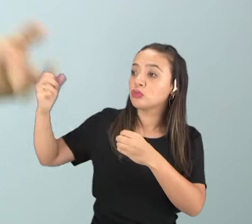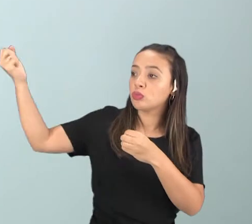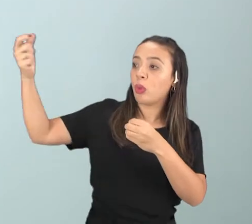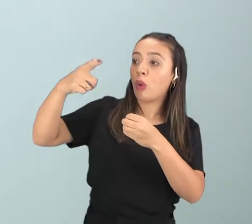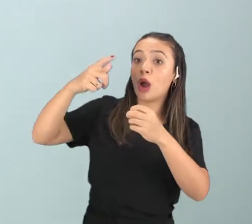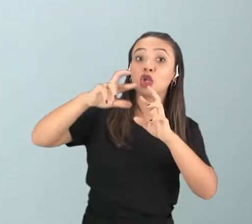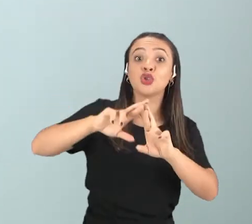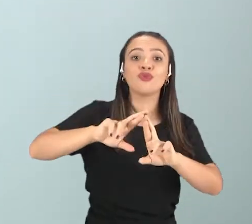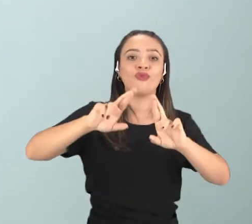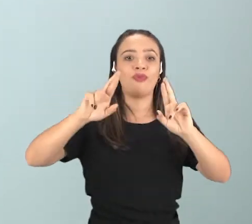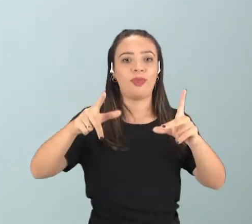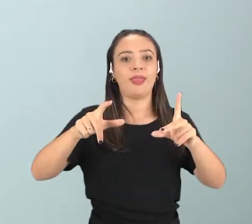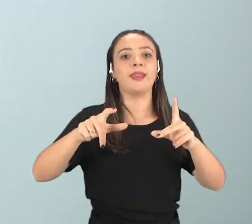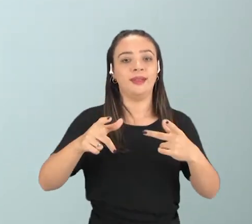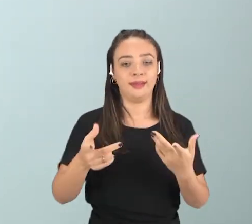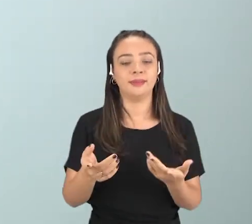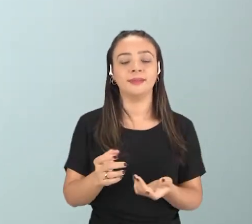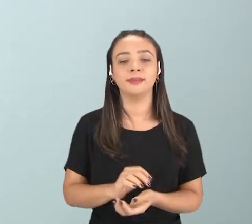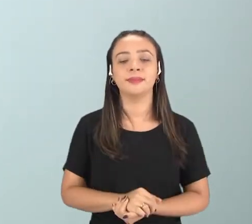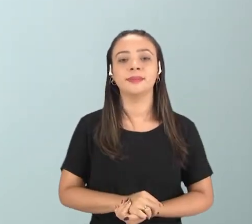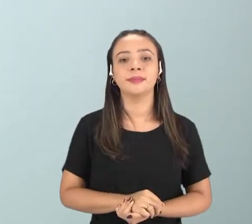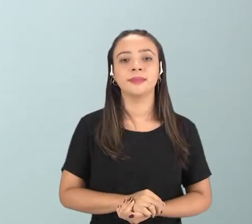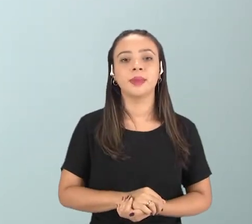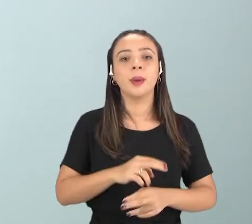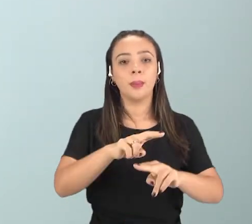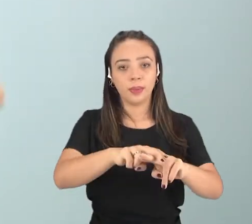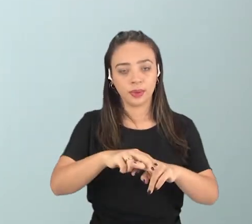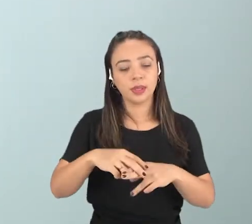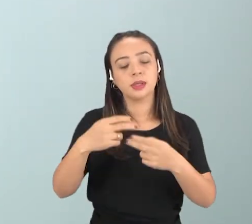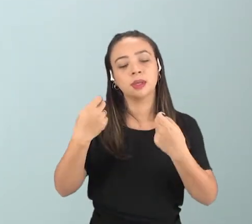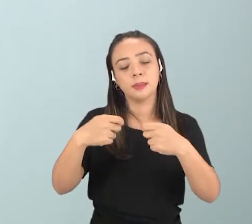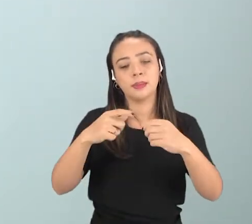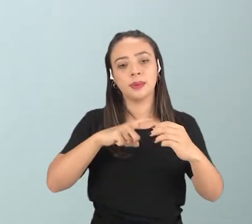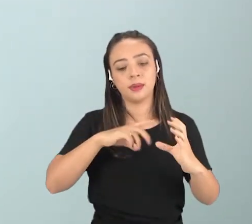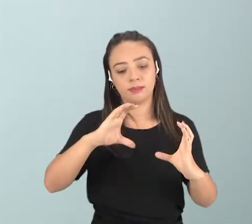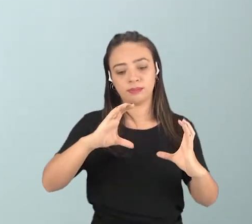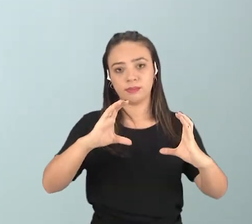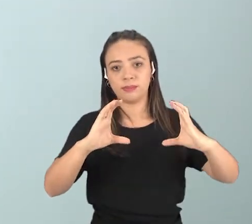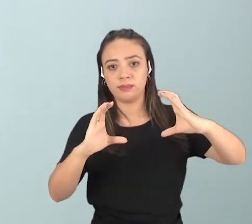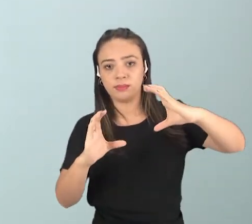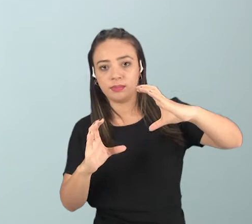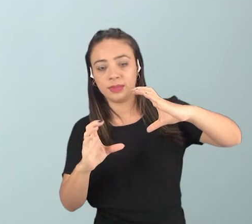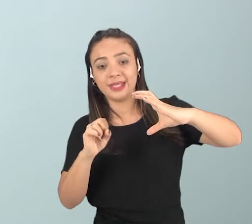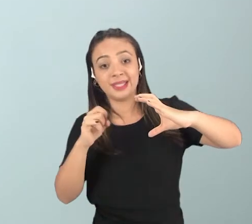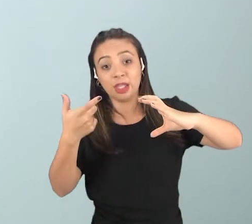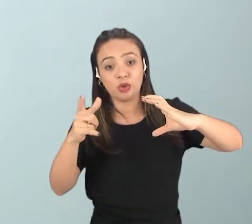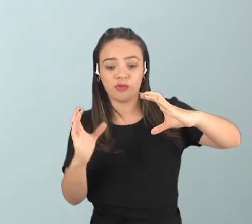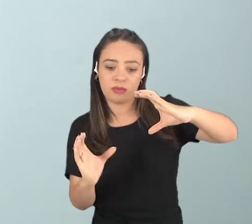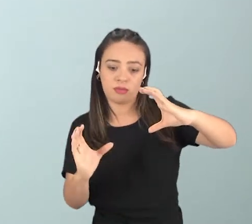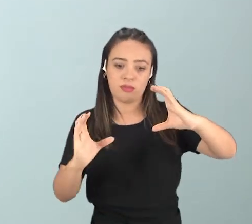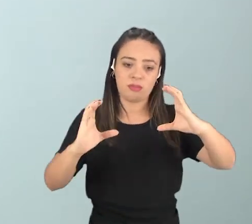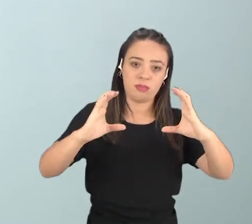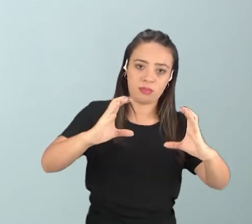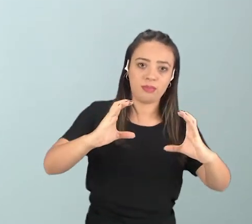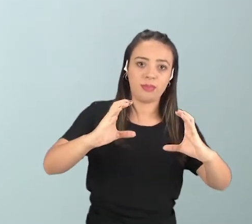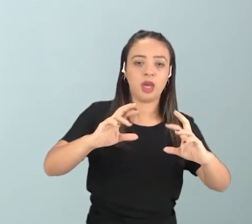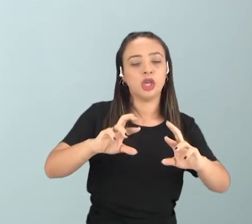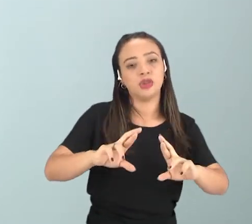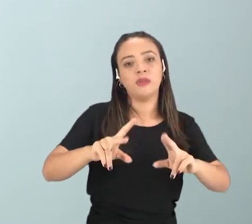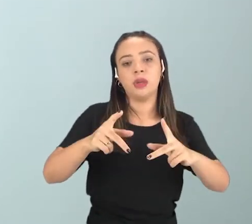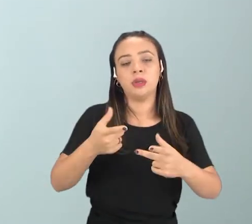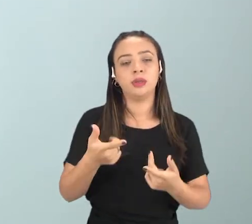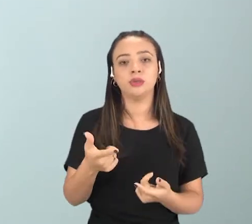climático diferente do outro, tá? Então, se não fosse esse eixo de inclinação, nós não teríamos inverno, verão, primavera e nem outono, tá bom?